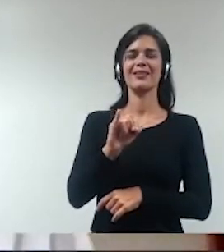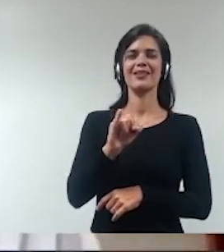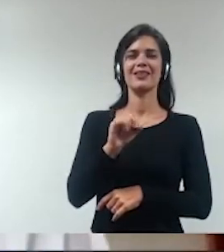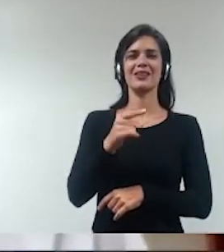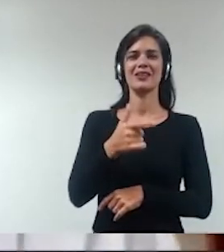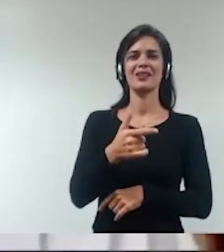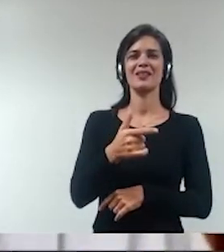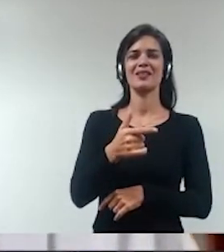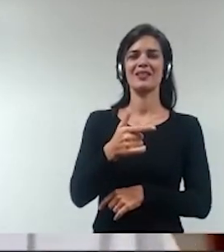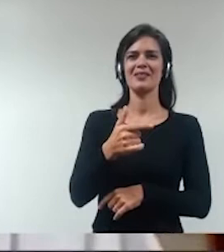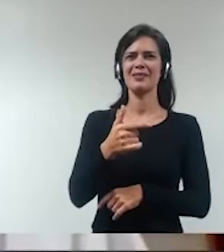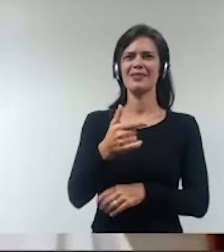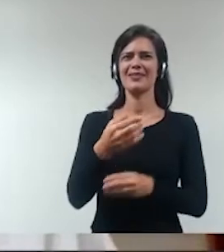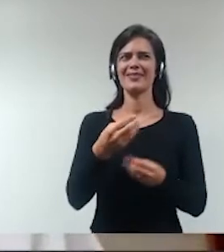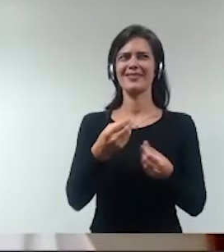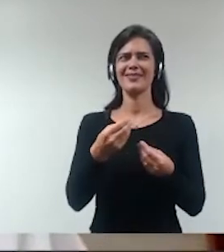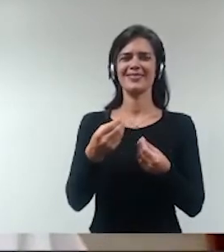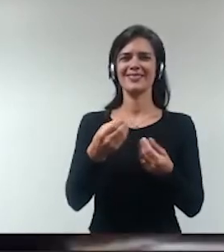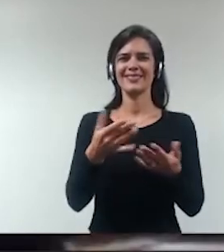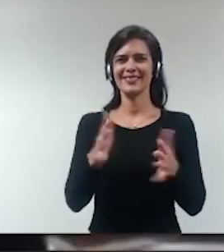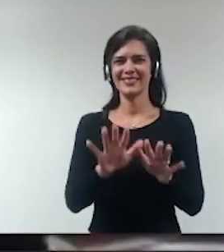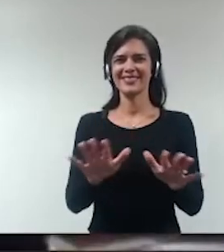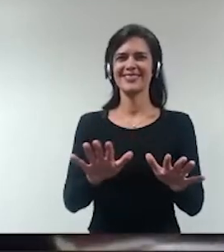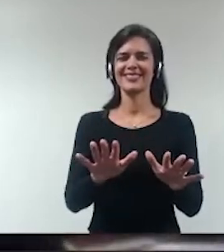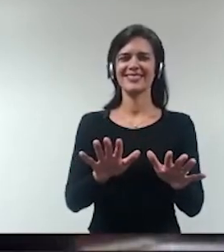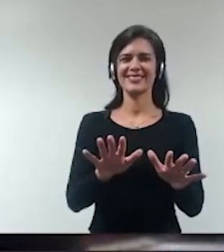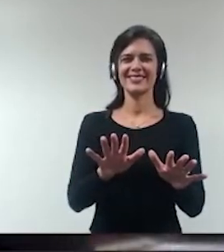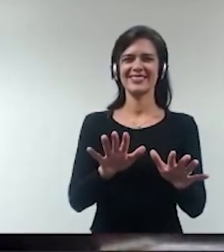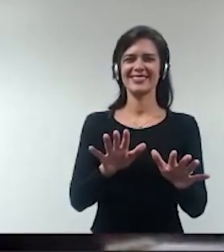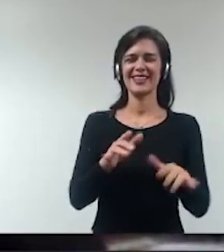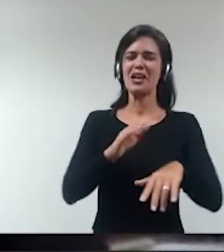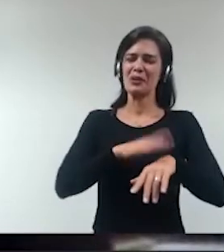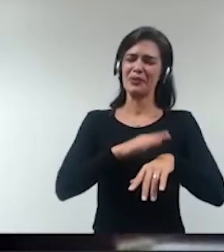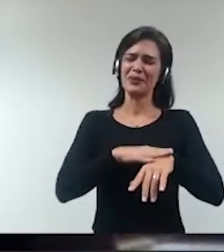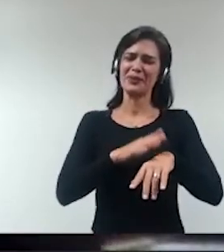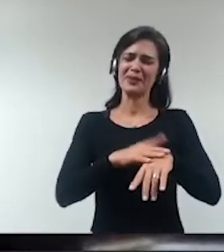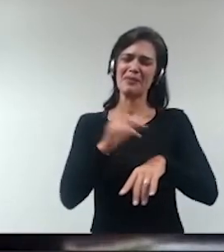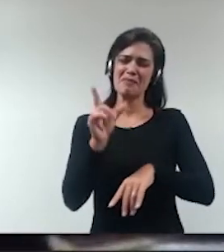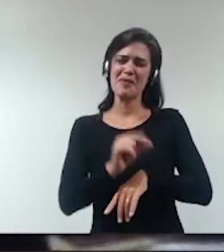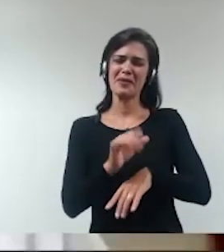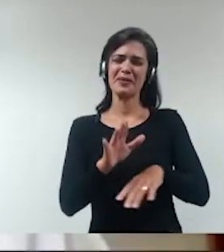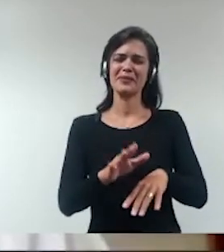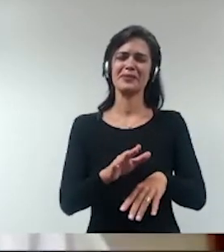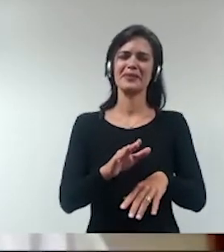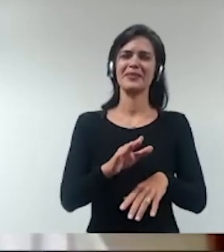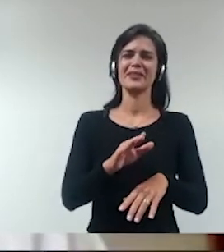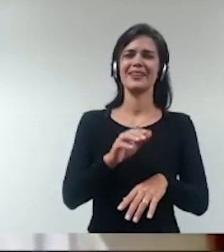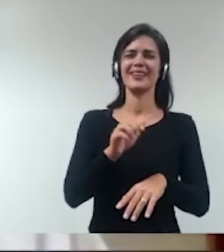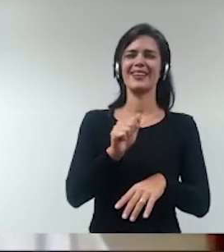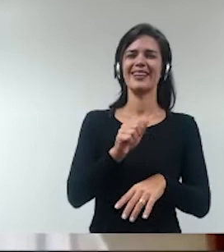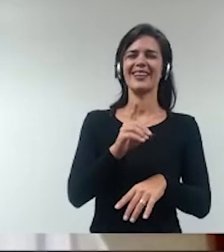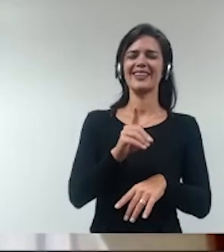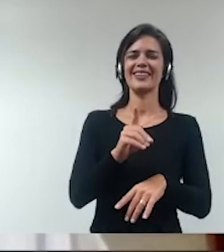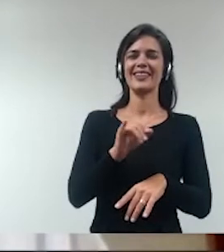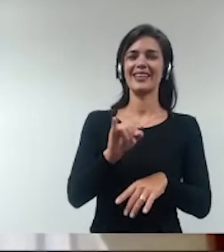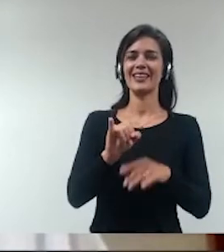para o doutor Pedro para ele concluir que eu já vi que ele fala com tudo que eu falei ADI 64 é isso